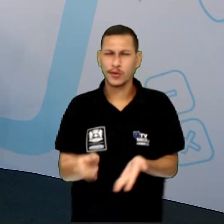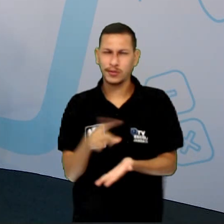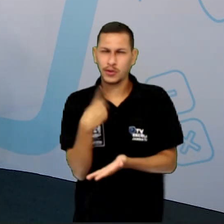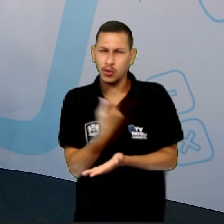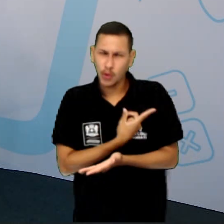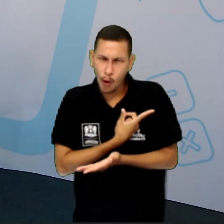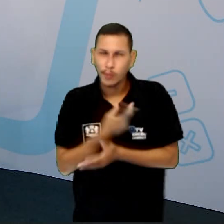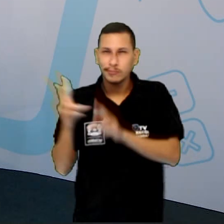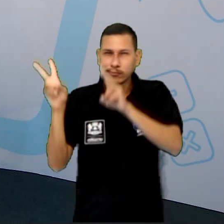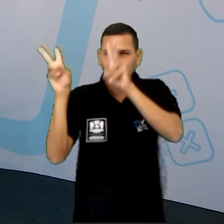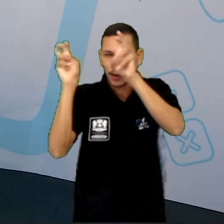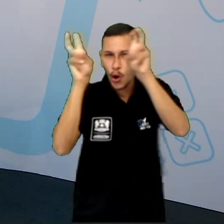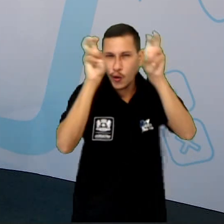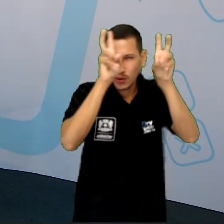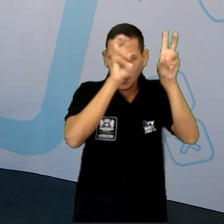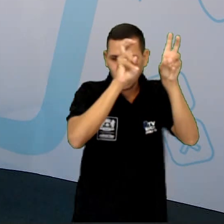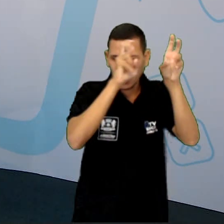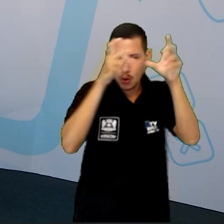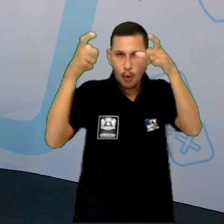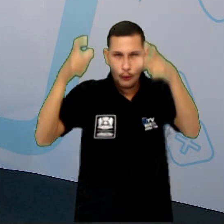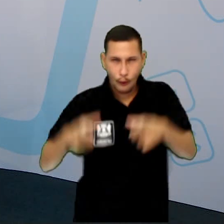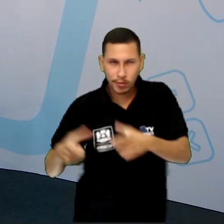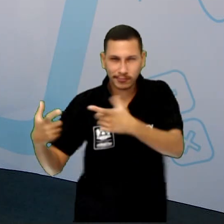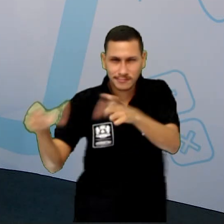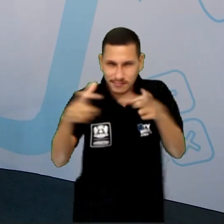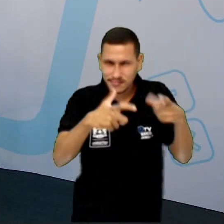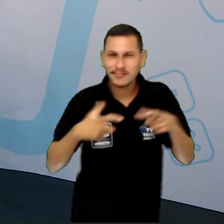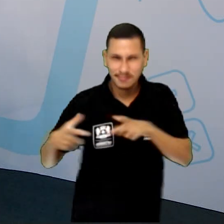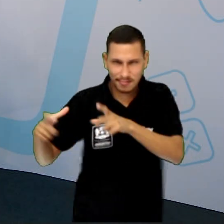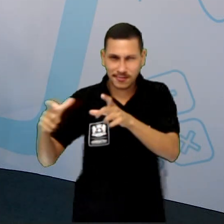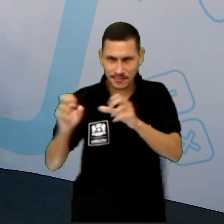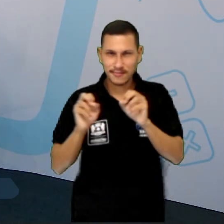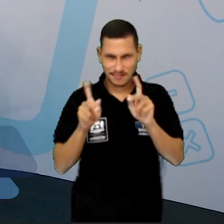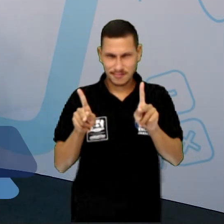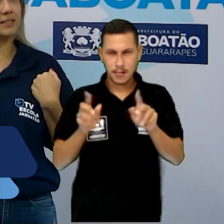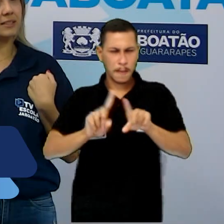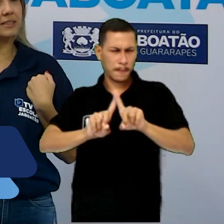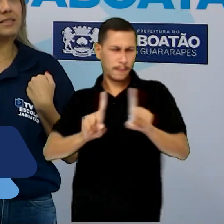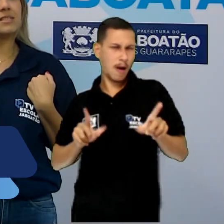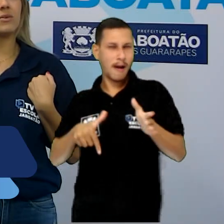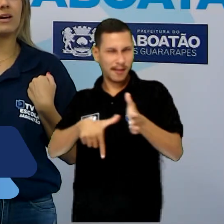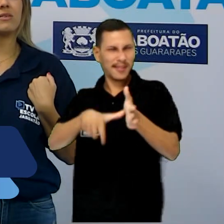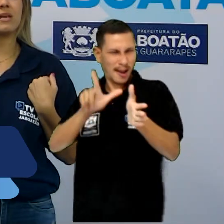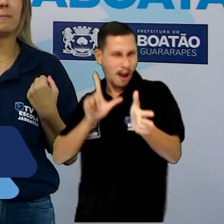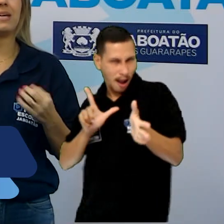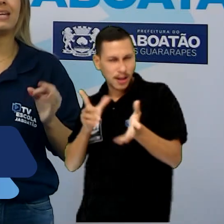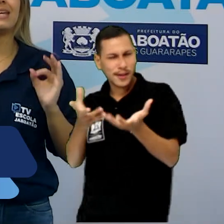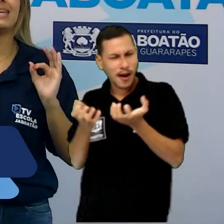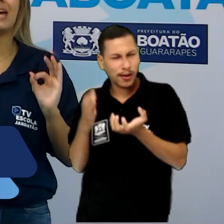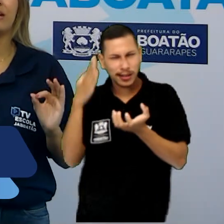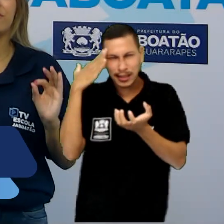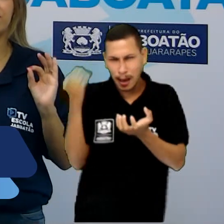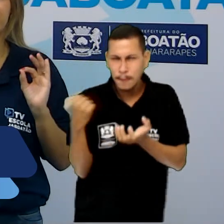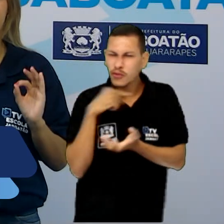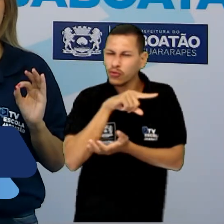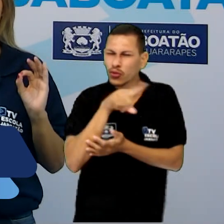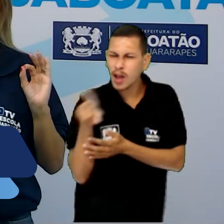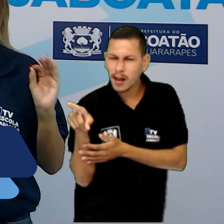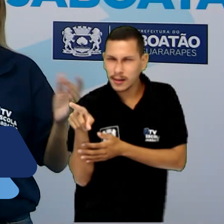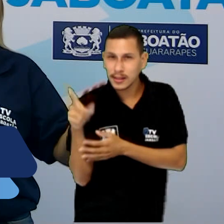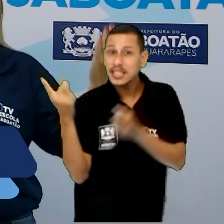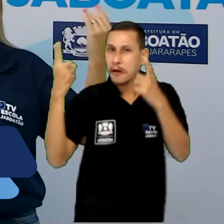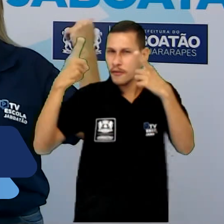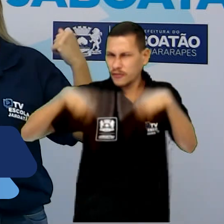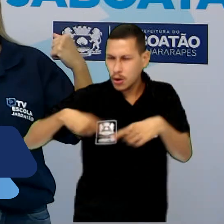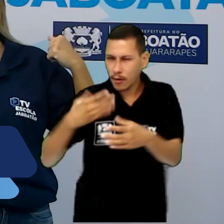localização, tá? Mas antes eu quero saber quem fez o